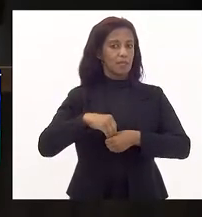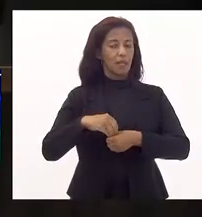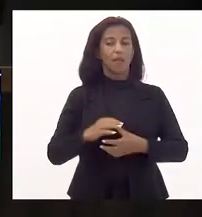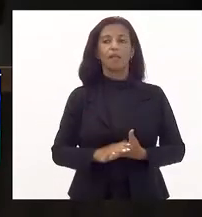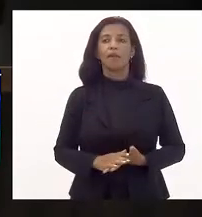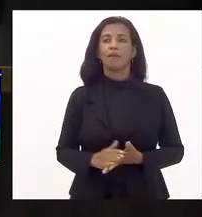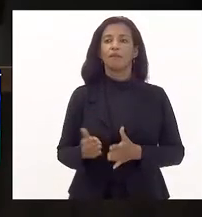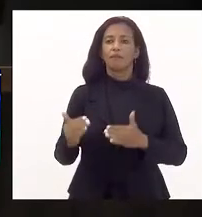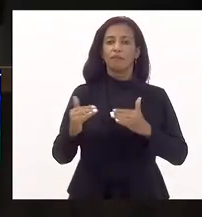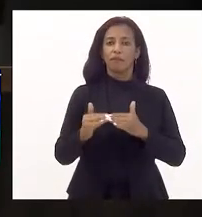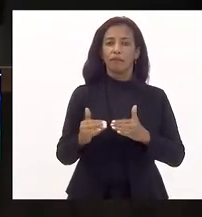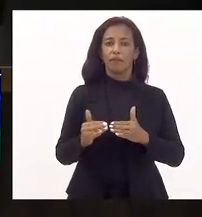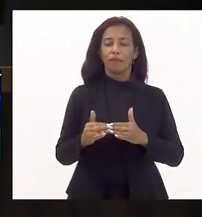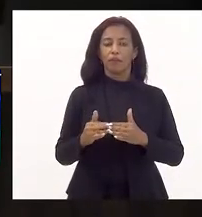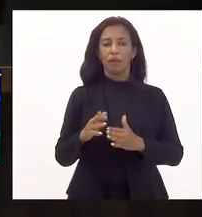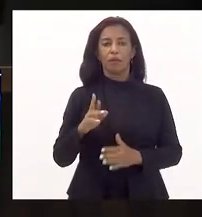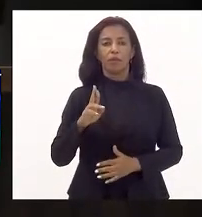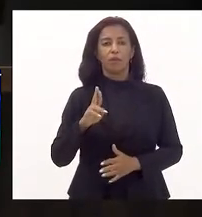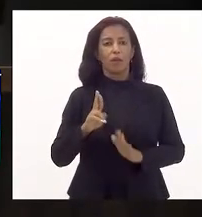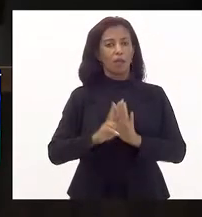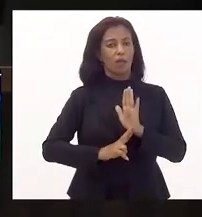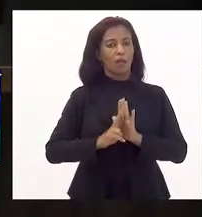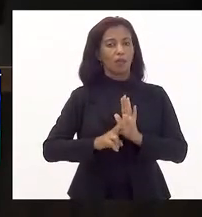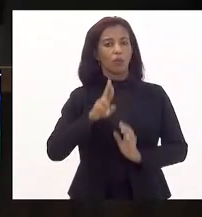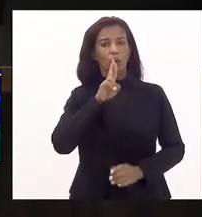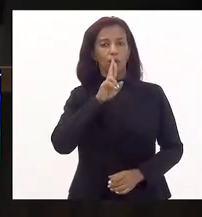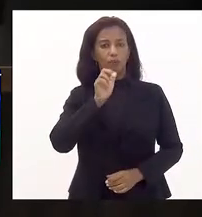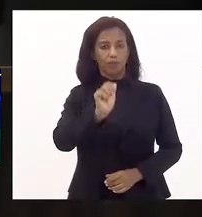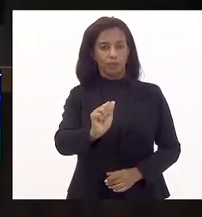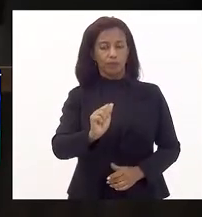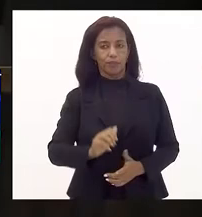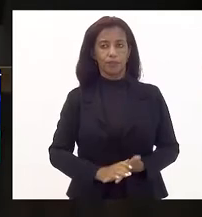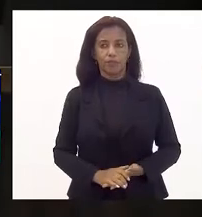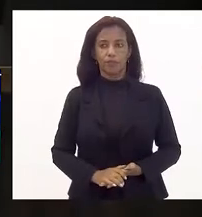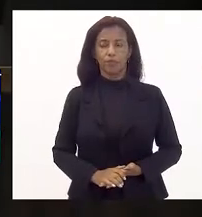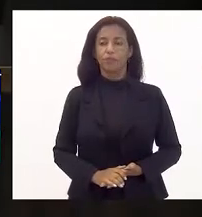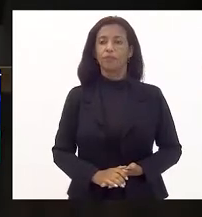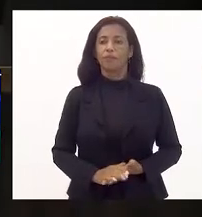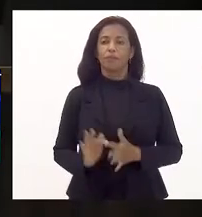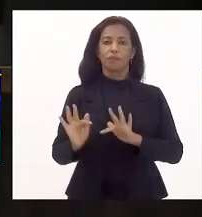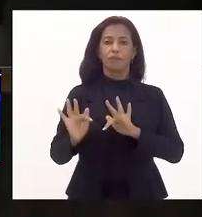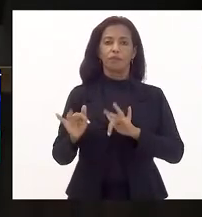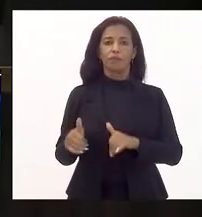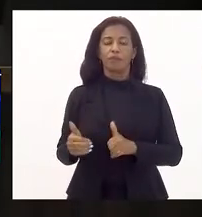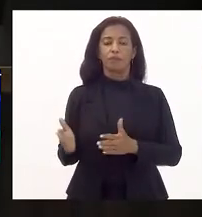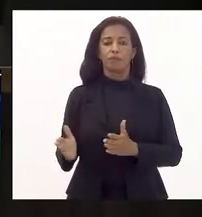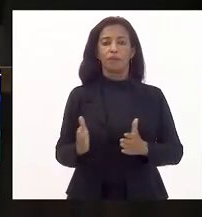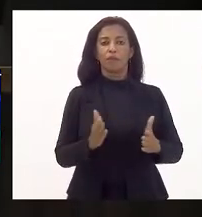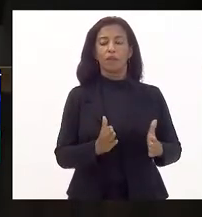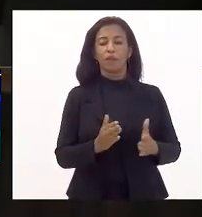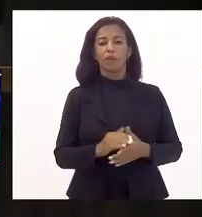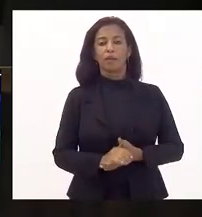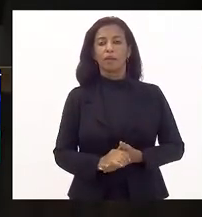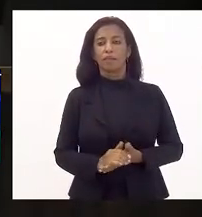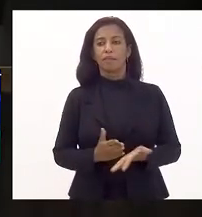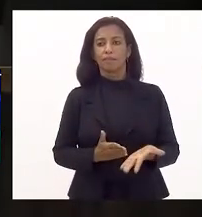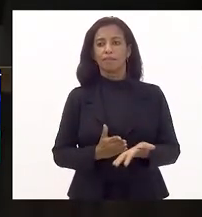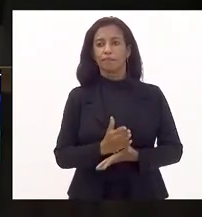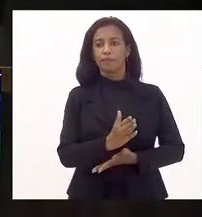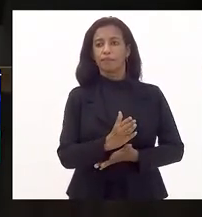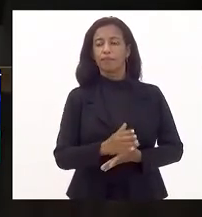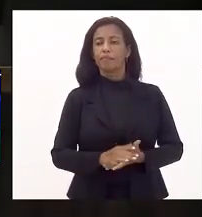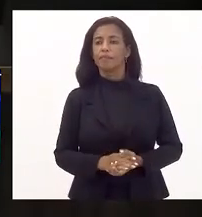Externa, favorável ao relator do deputado Rodrigo Amorim. Em discussão. Não havendo o que querer discutir, encerrado a discussão, em votação, os senhores que aprovam,